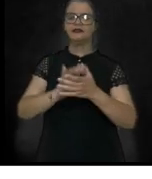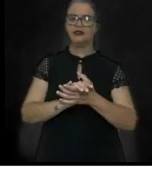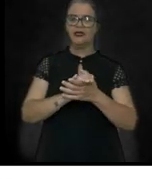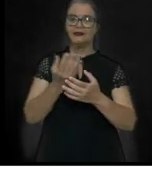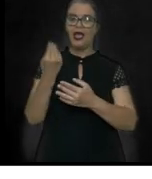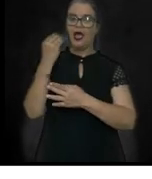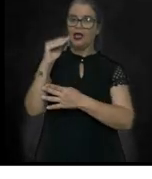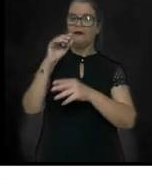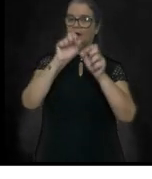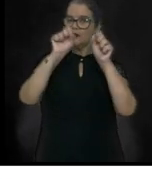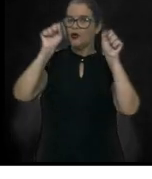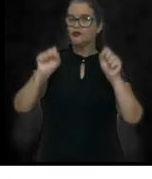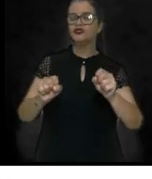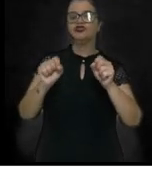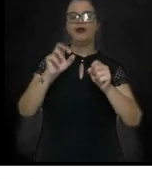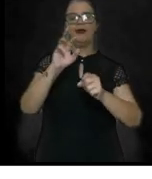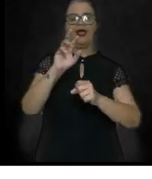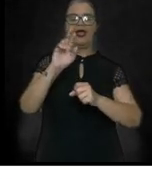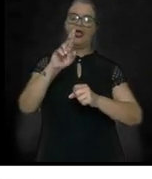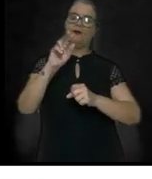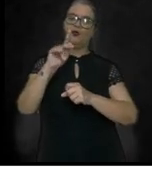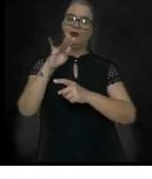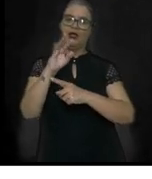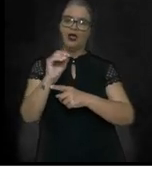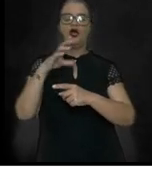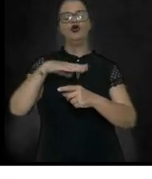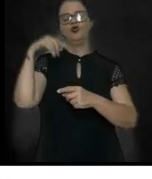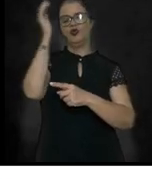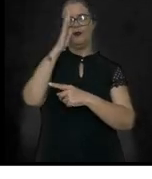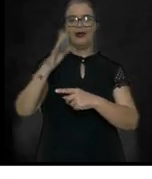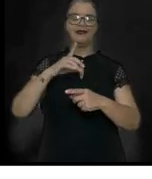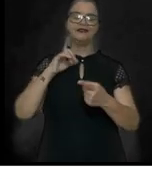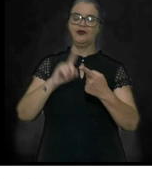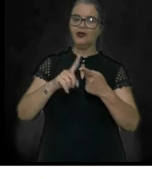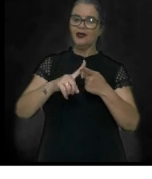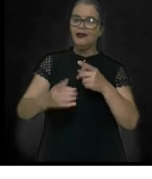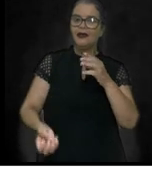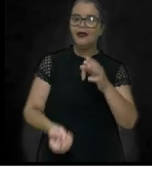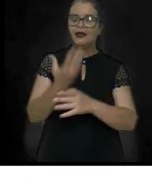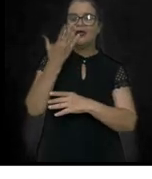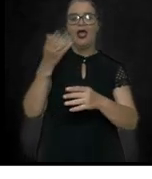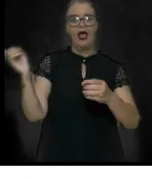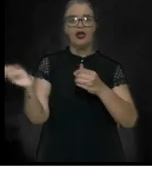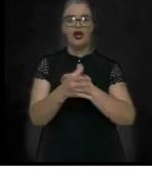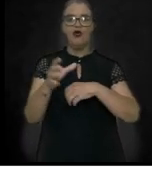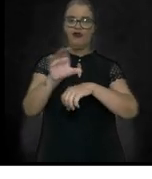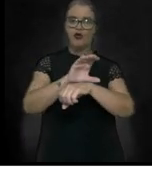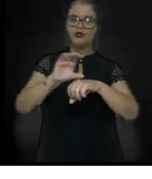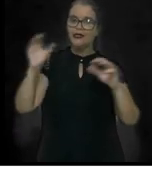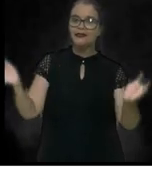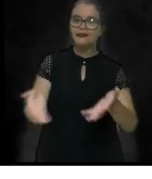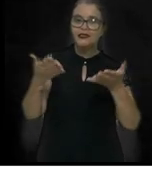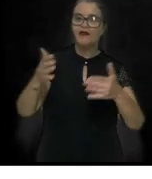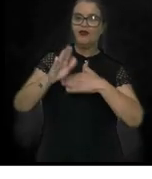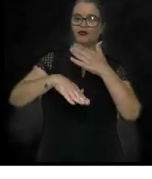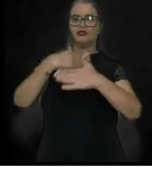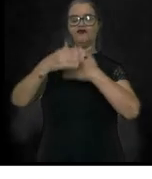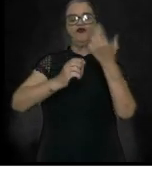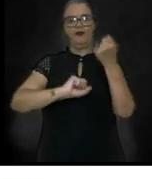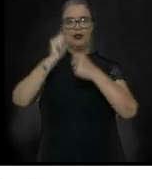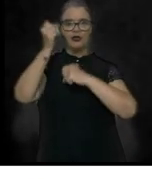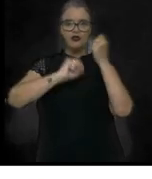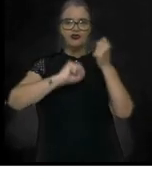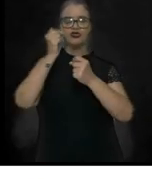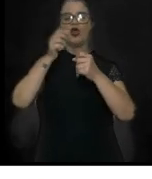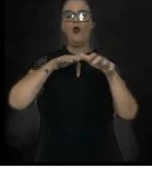republicano no Brasil, criar uma nova constituição e incentivar o desenvolvimento industrial. O movimento foi